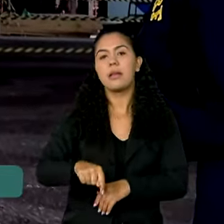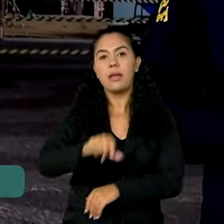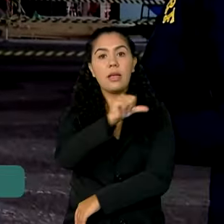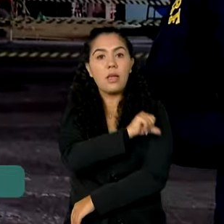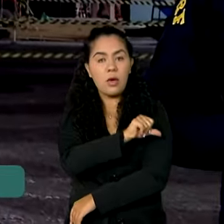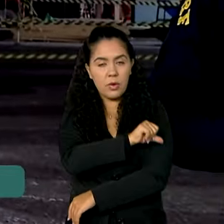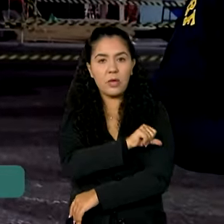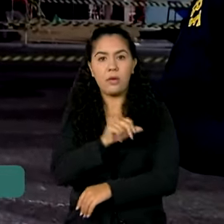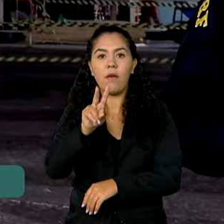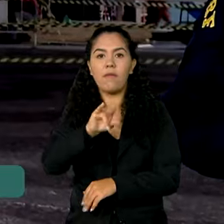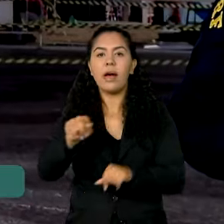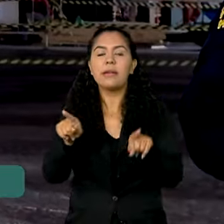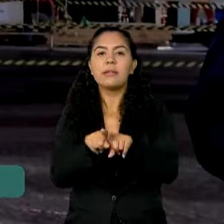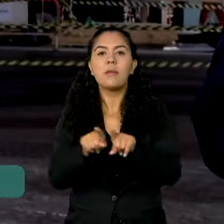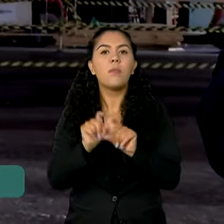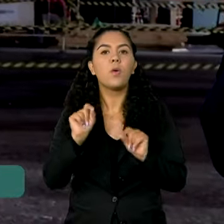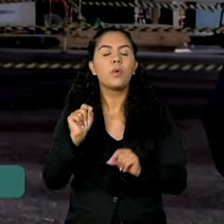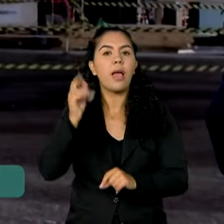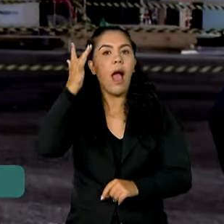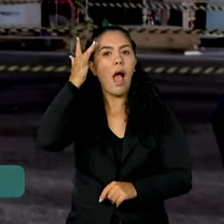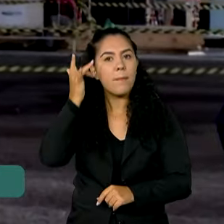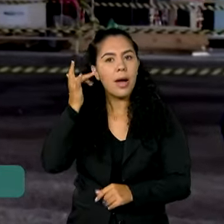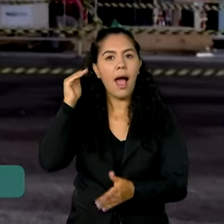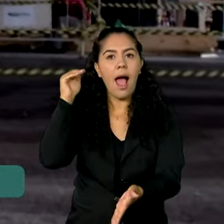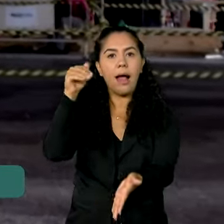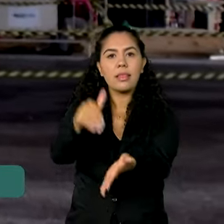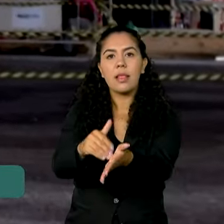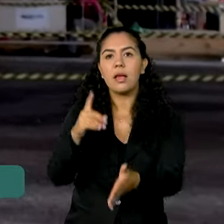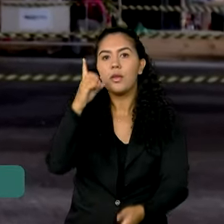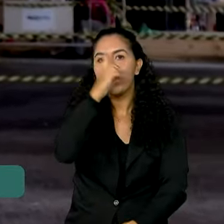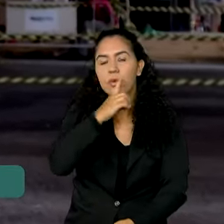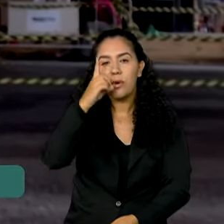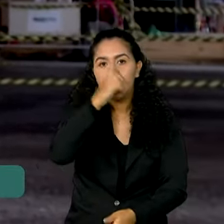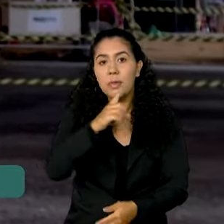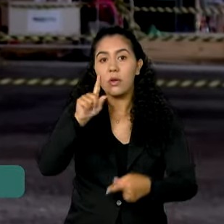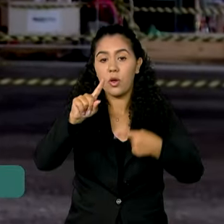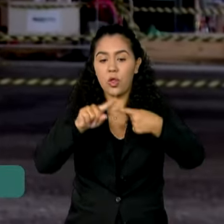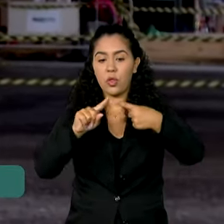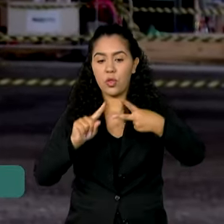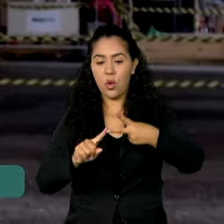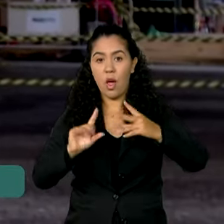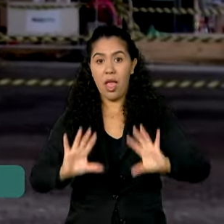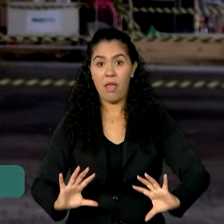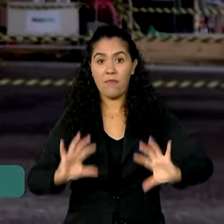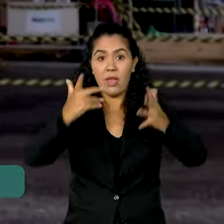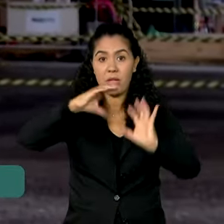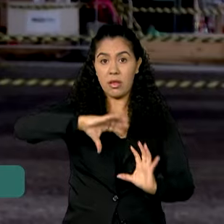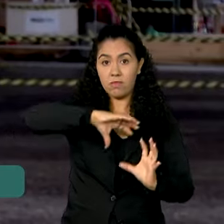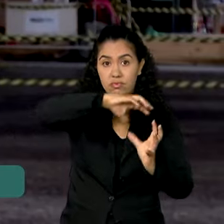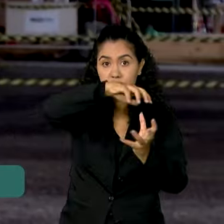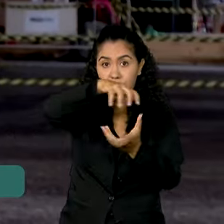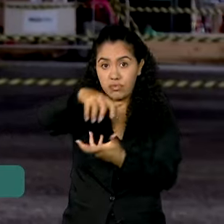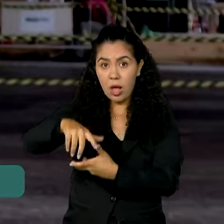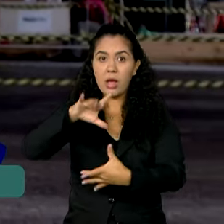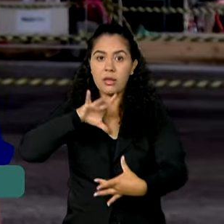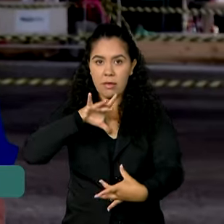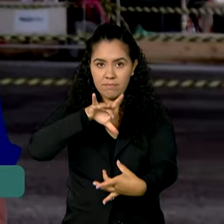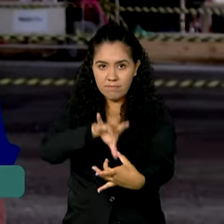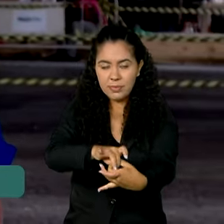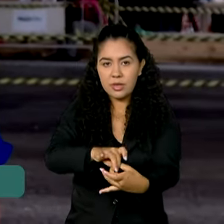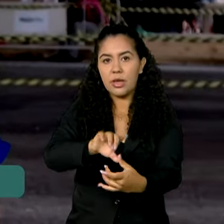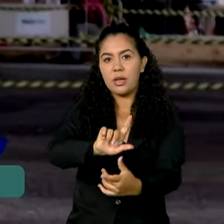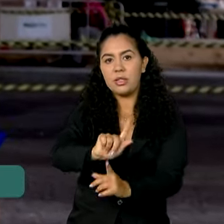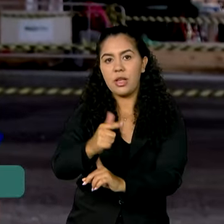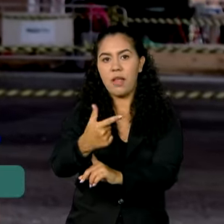amanhã até o próximo domingo, dois grandes eventos internacionais relacionados ao G20. Um deles é o